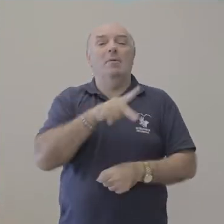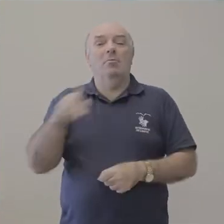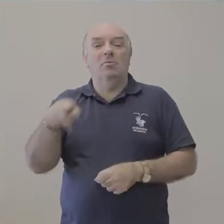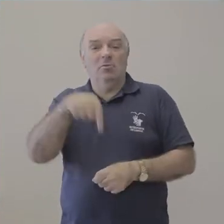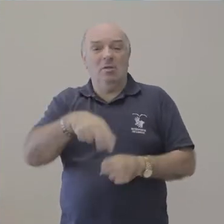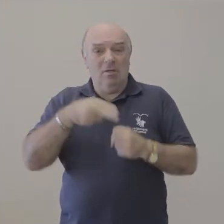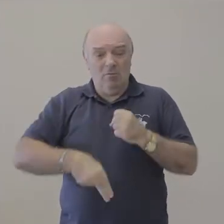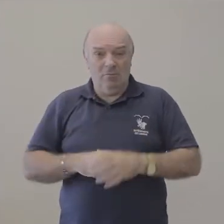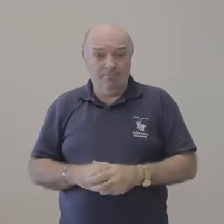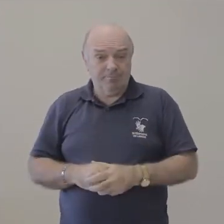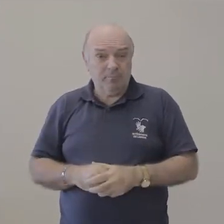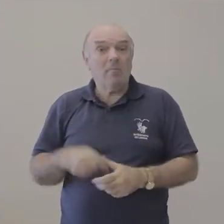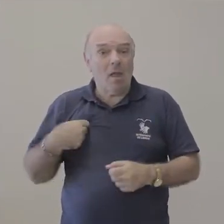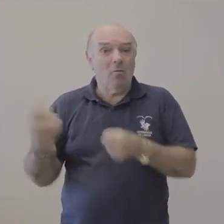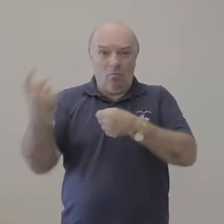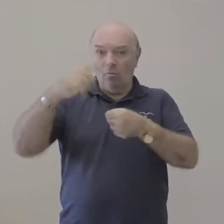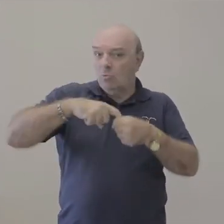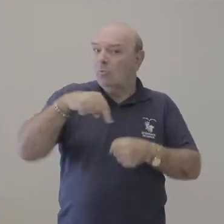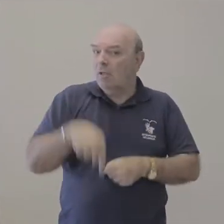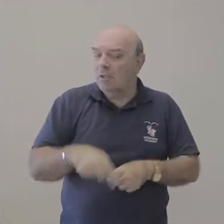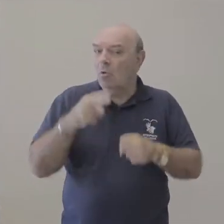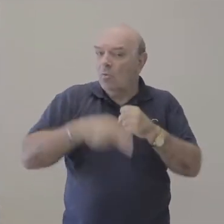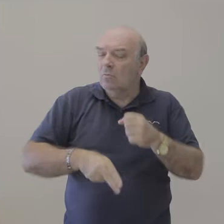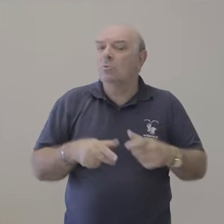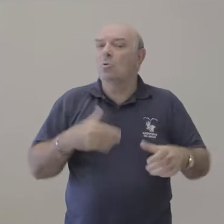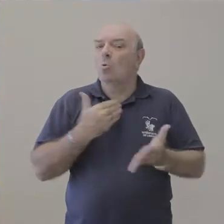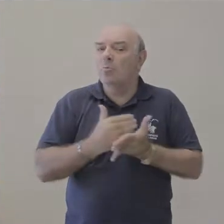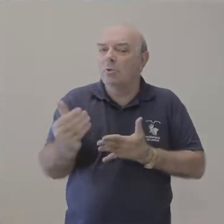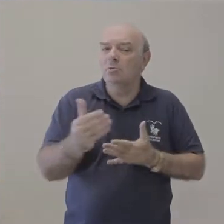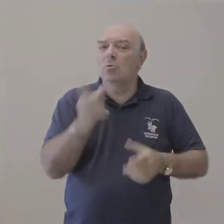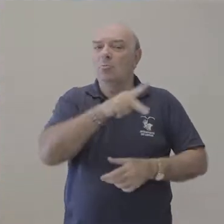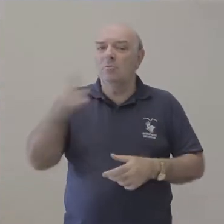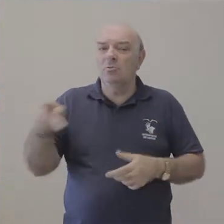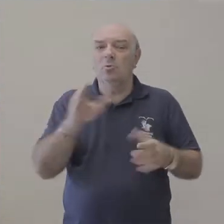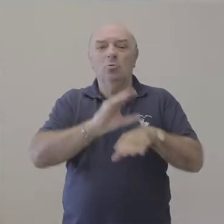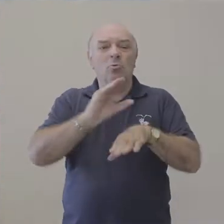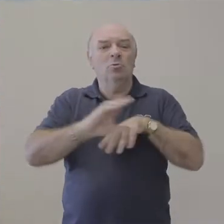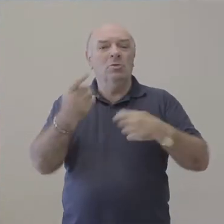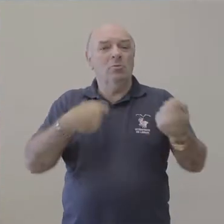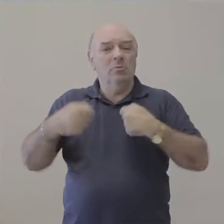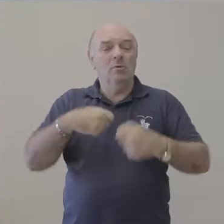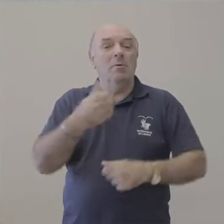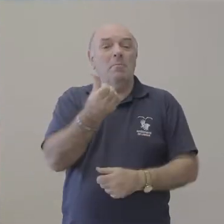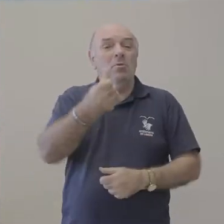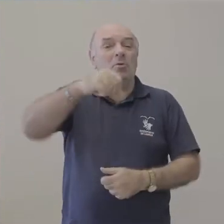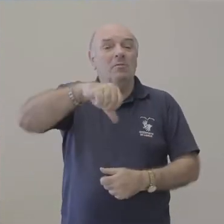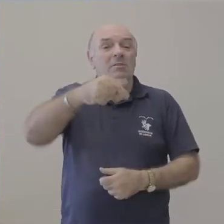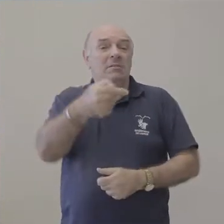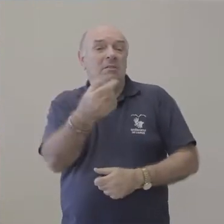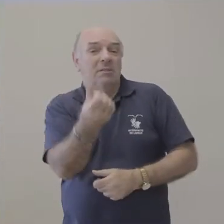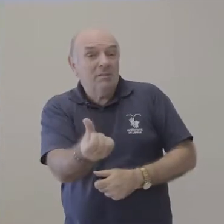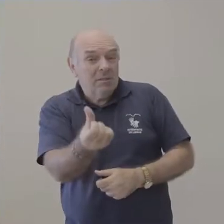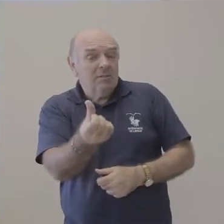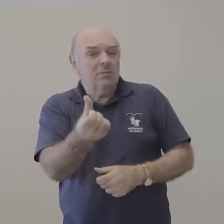do mestrado, Saad começou como professor no curso de Economia em 1976. E desde